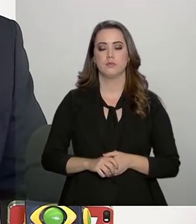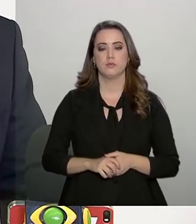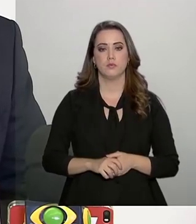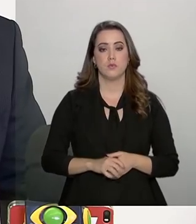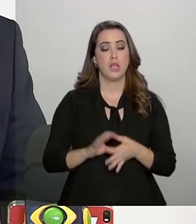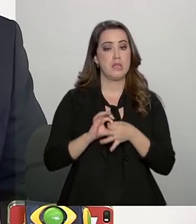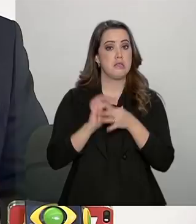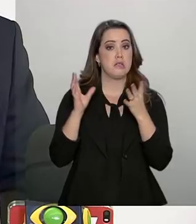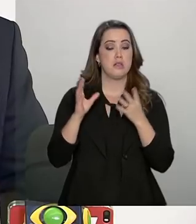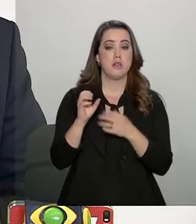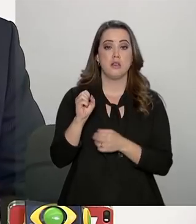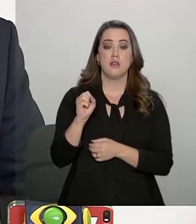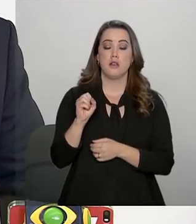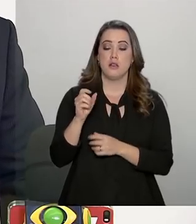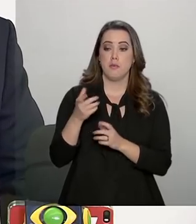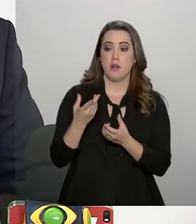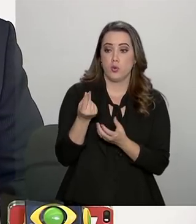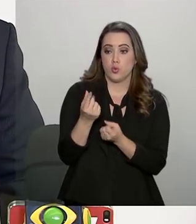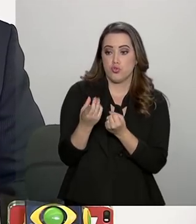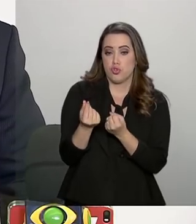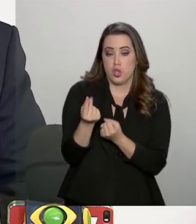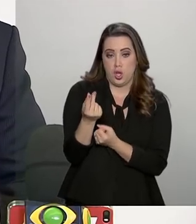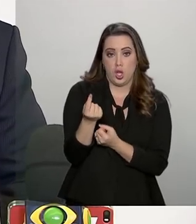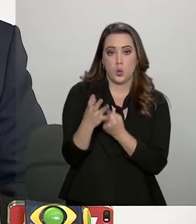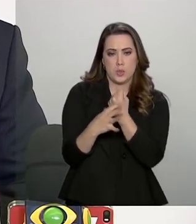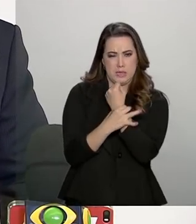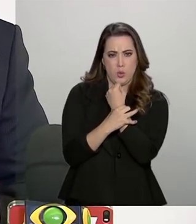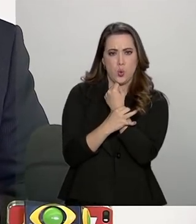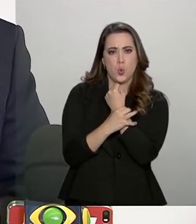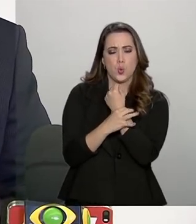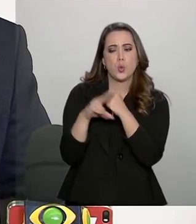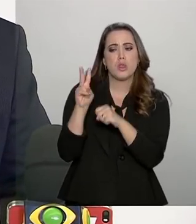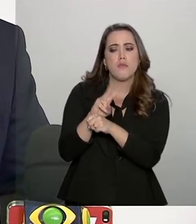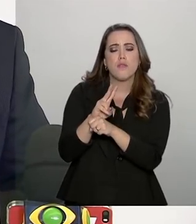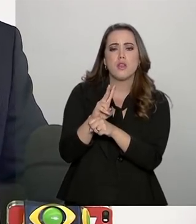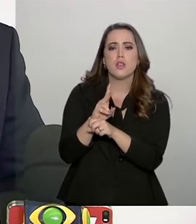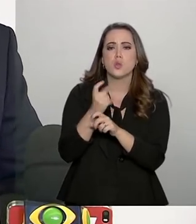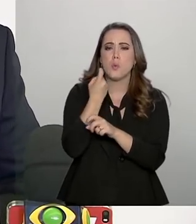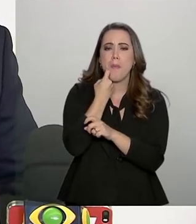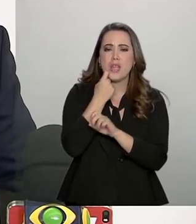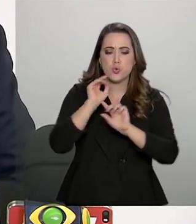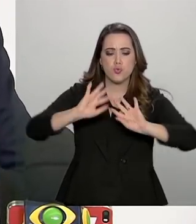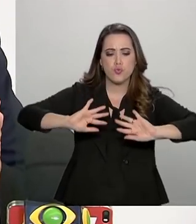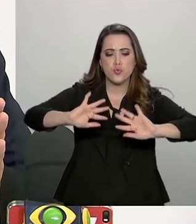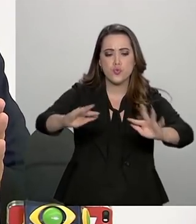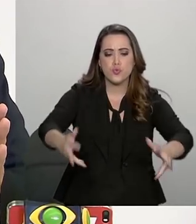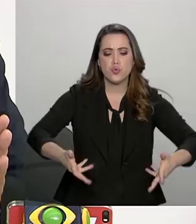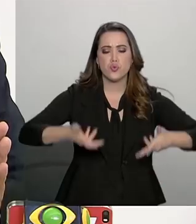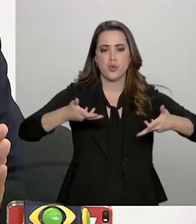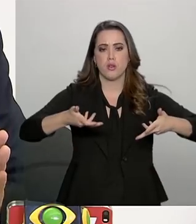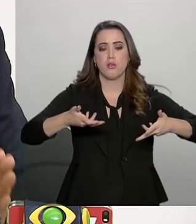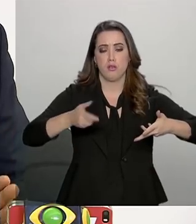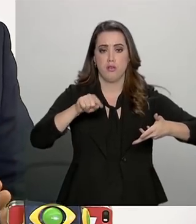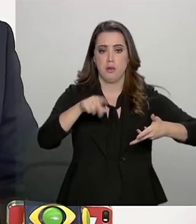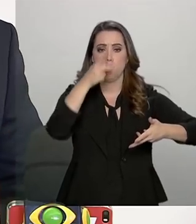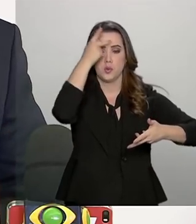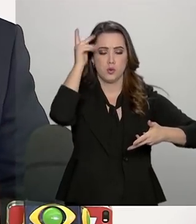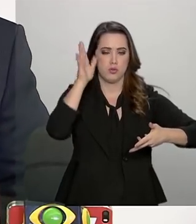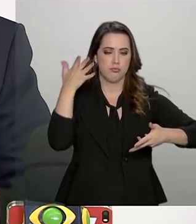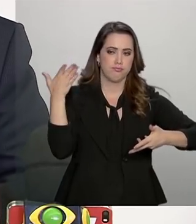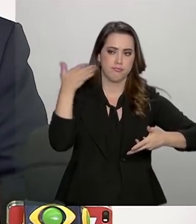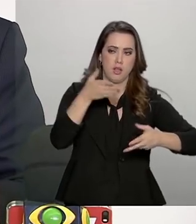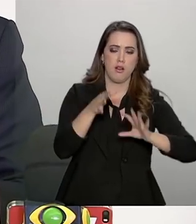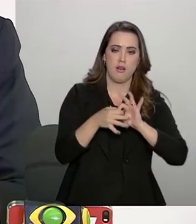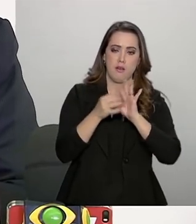Liberação do seguro defeso para os pescadores da região atingidos pela tragédia. Então, ação do Ministério da